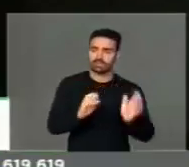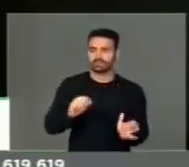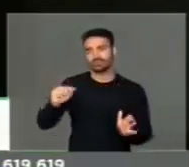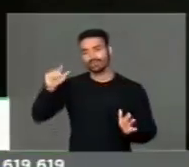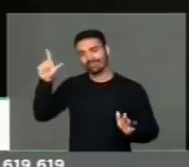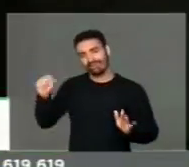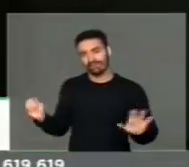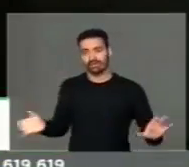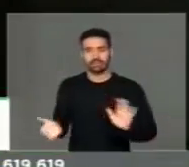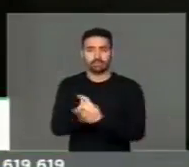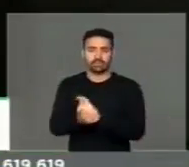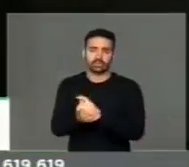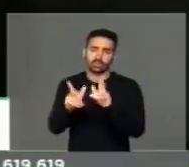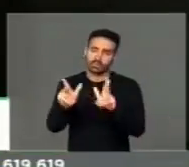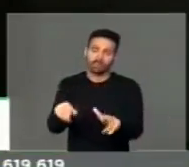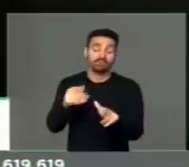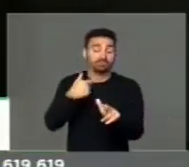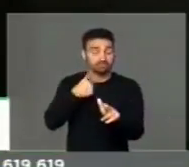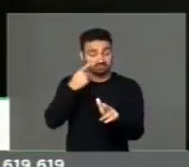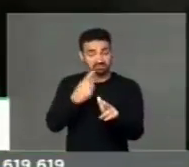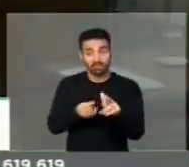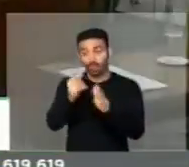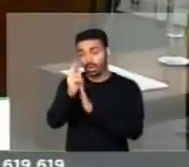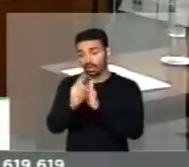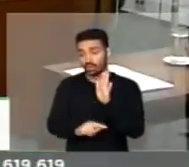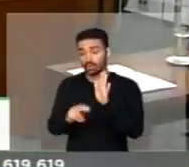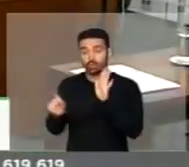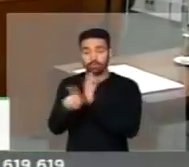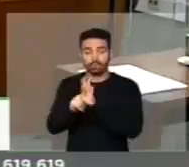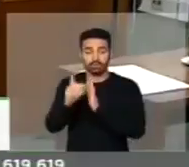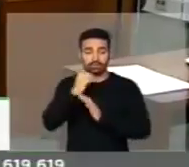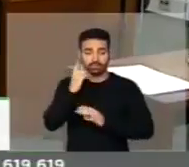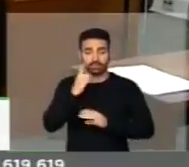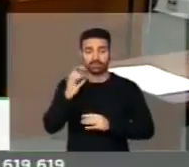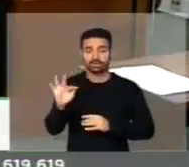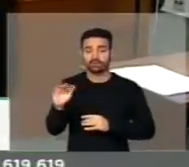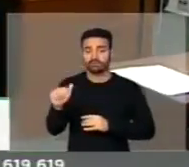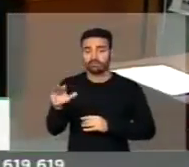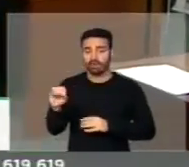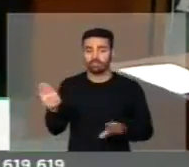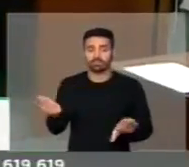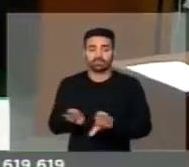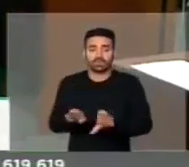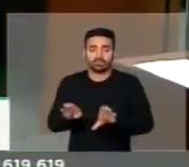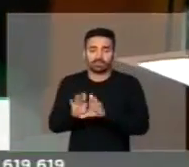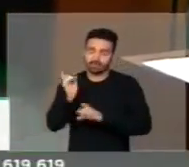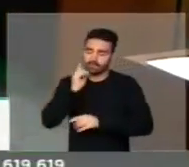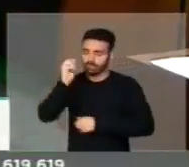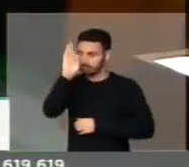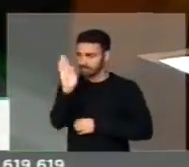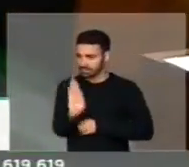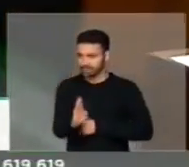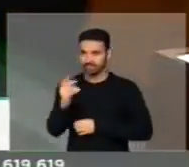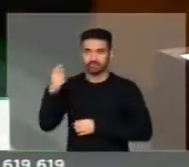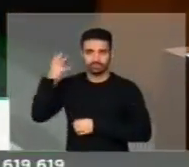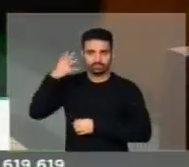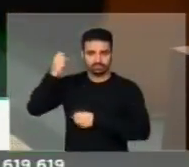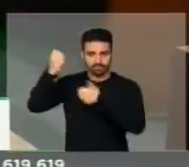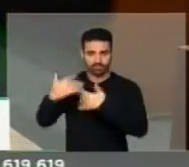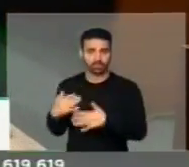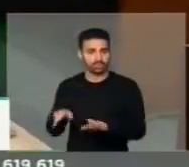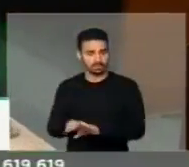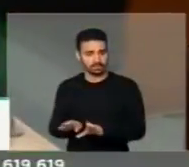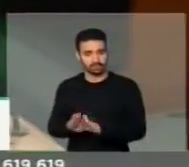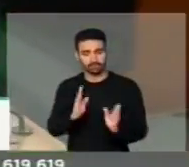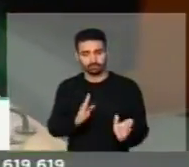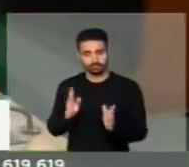inclusive, como vimos já no relatório do próprio deputado Fábio Porta, e dos deputados brasileiros que aqui falaram também. E nós temos